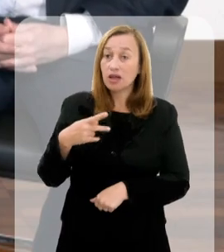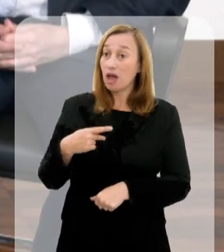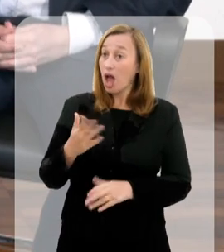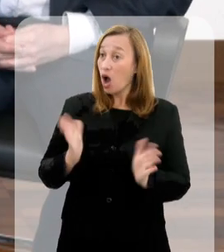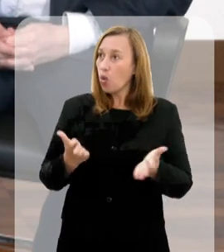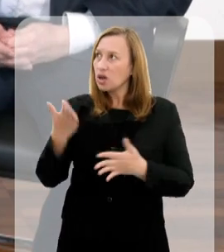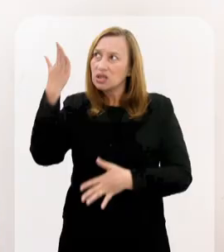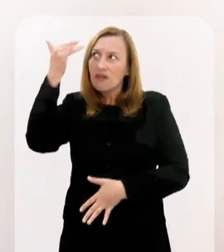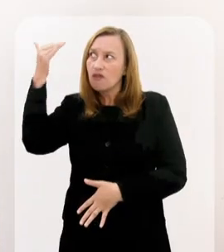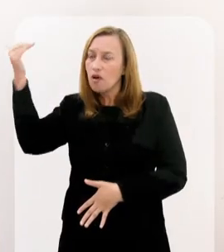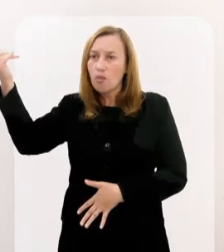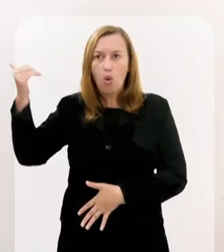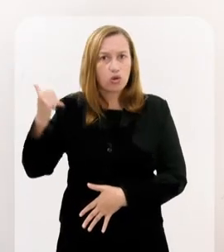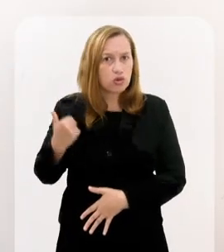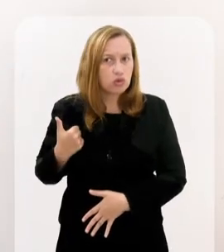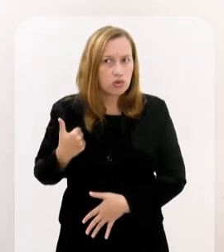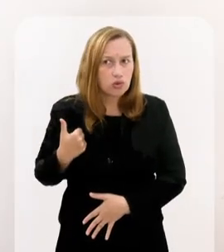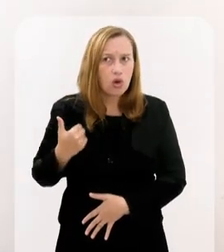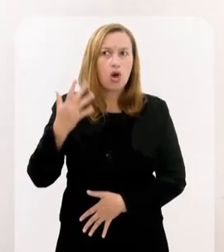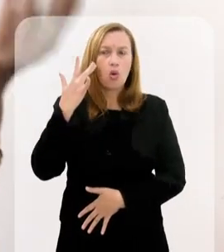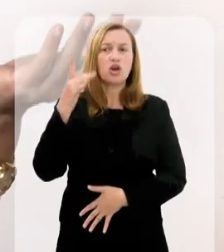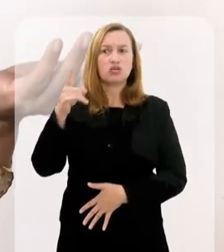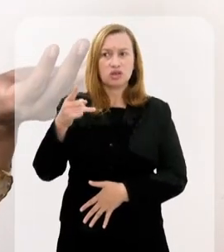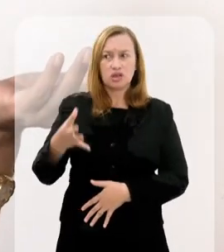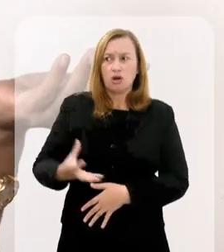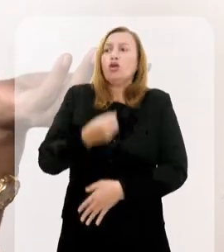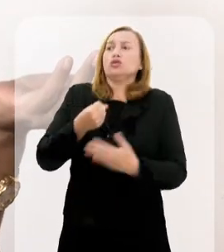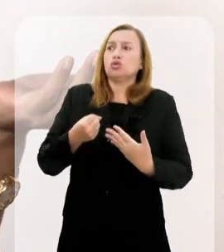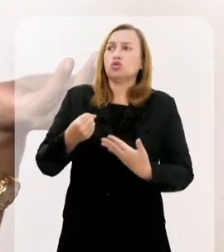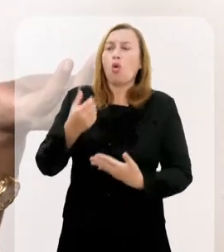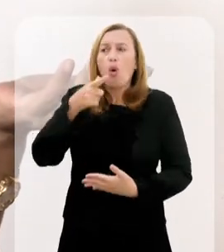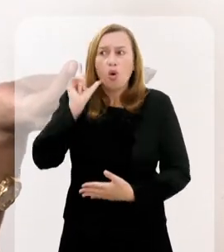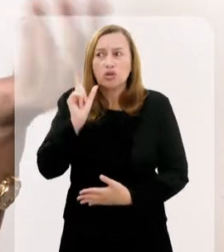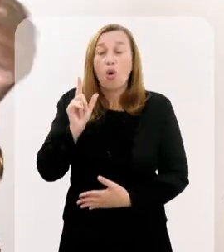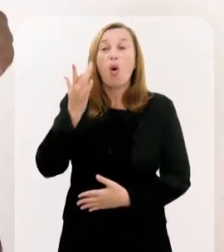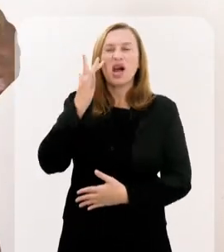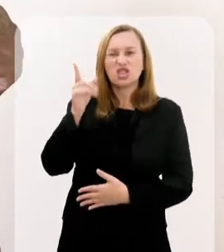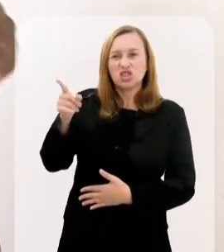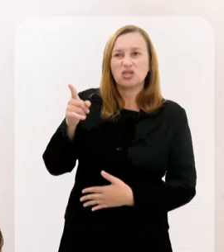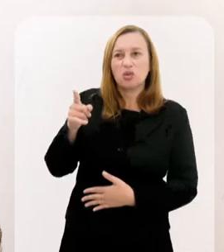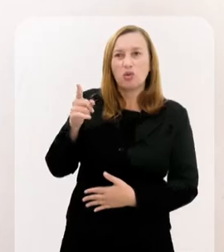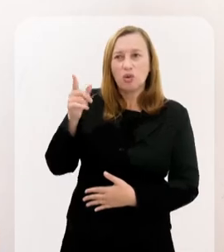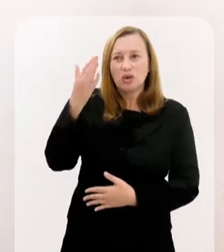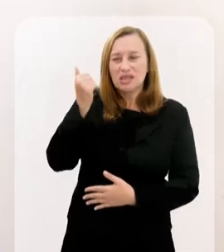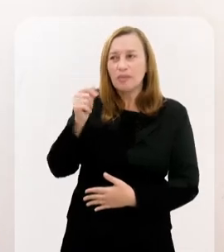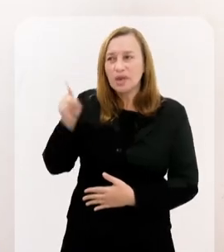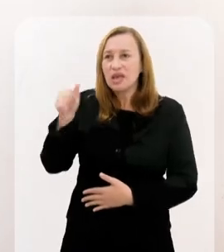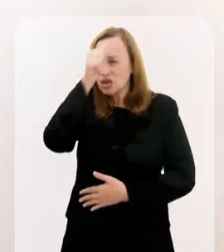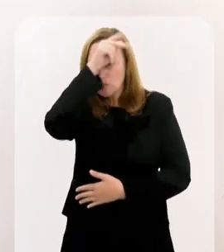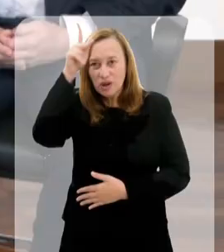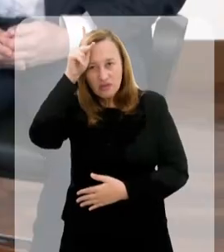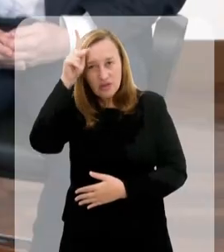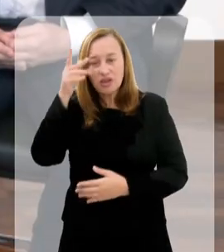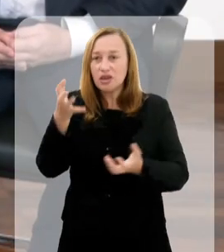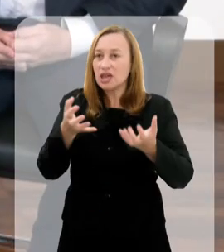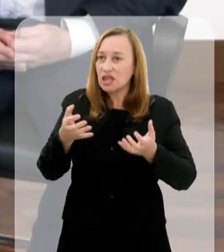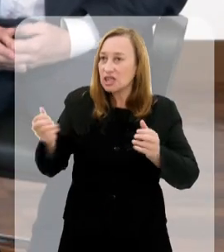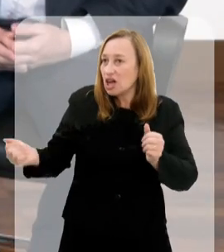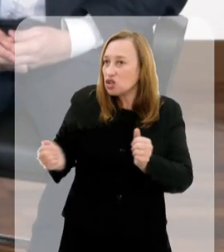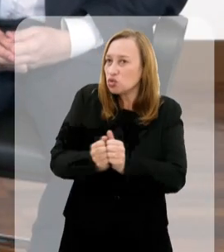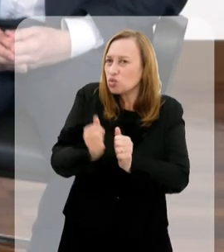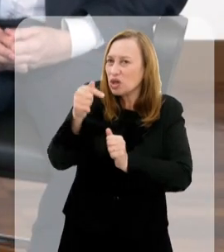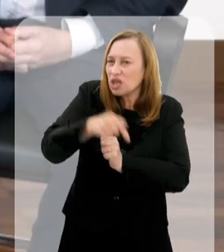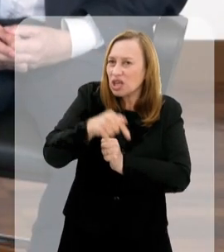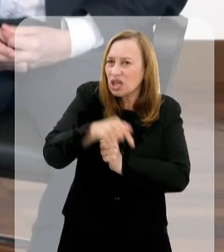a todo momento? Acho que até você levou um susto ontem, né? Ou já sabia que o prefeito queria colocar